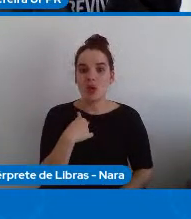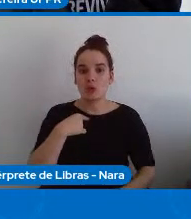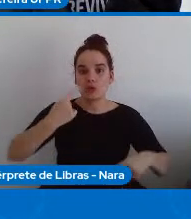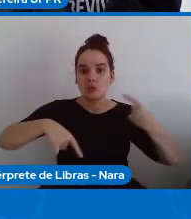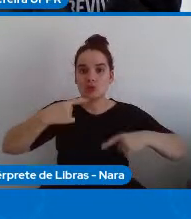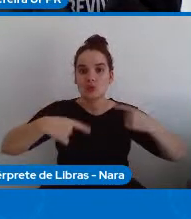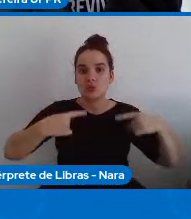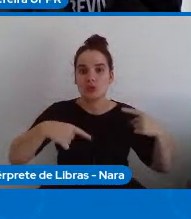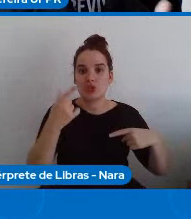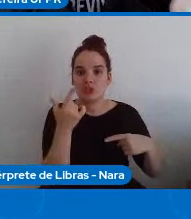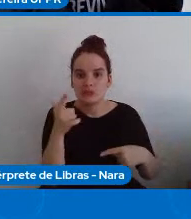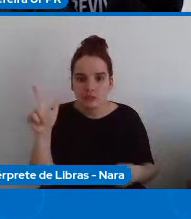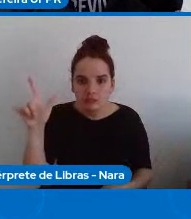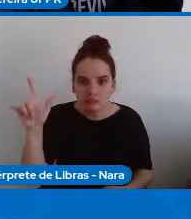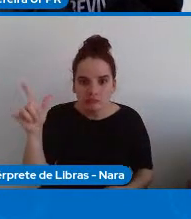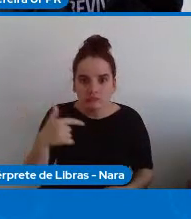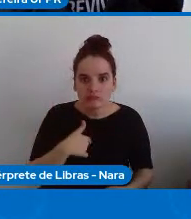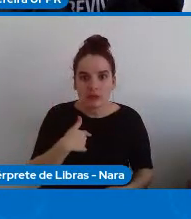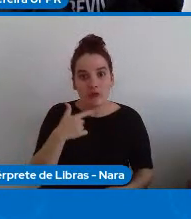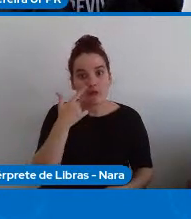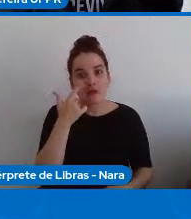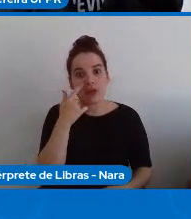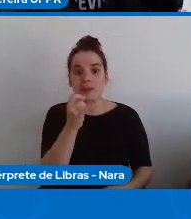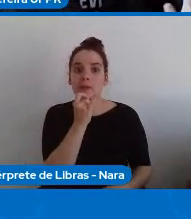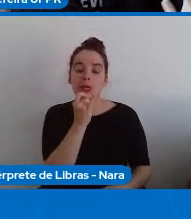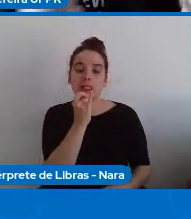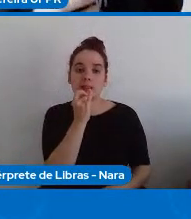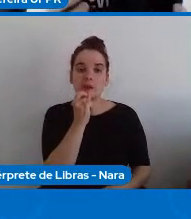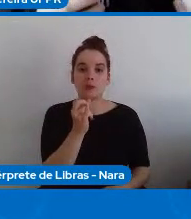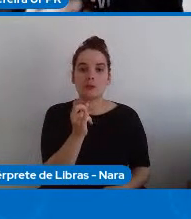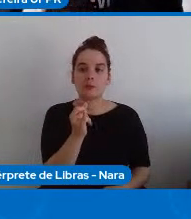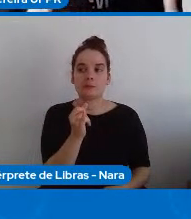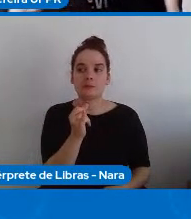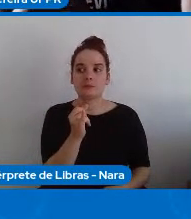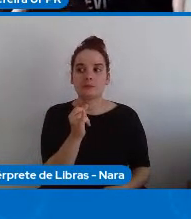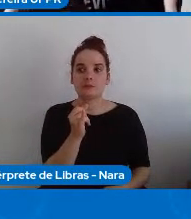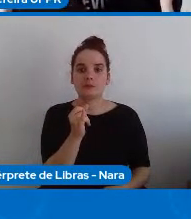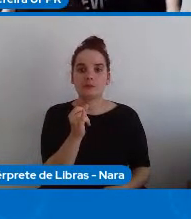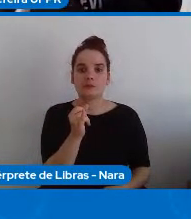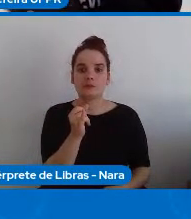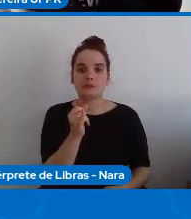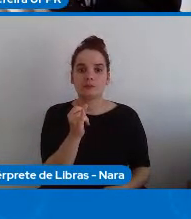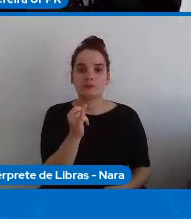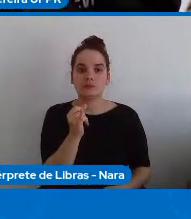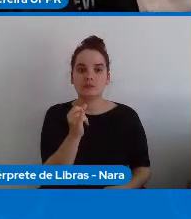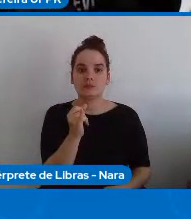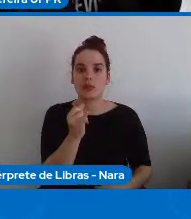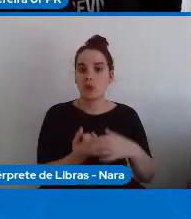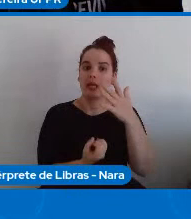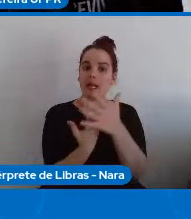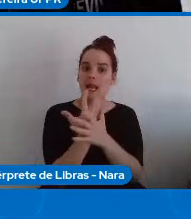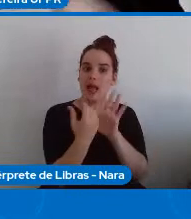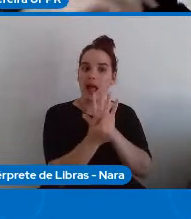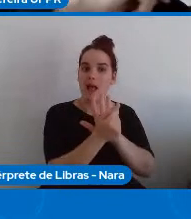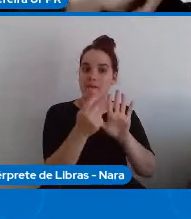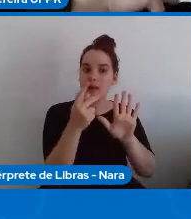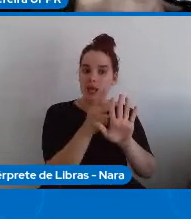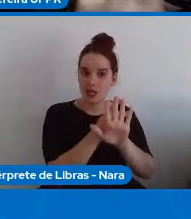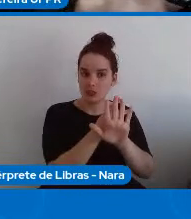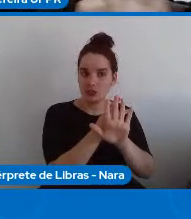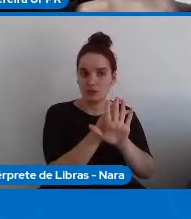exemplo é você contextualizar isso no desenvolvimento de um aplicativo de uma solução